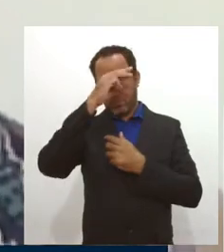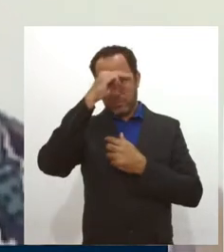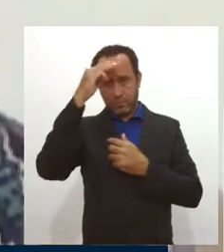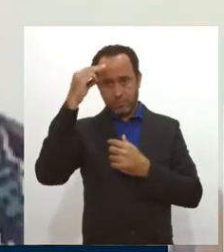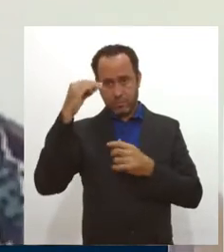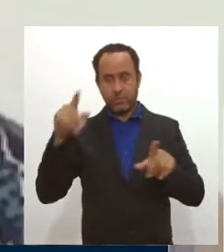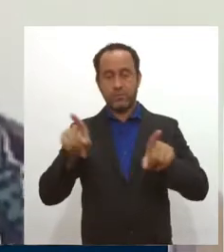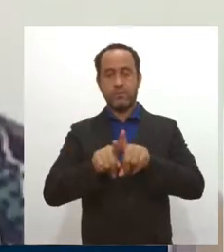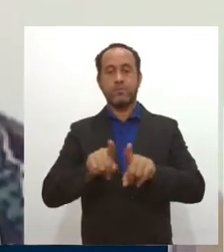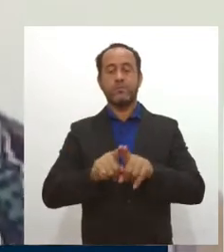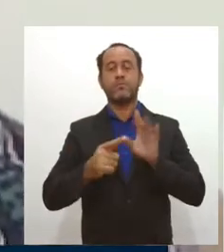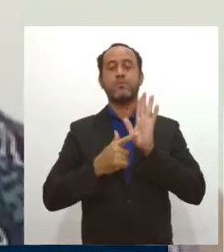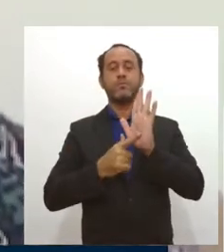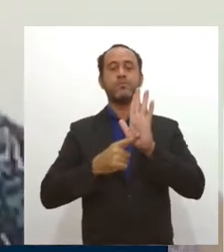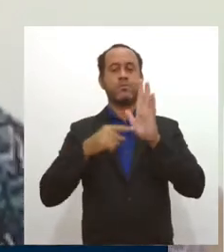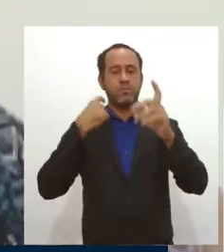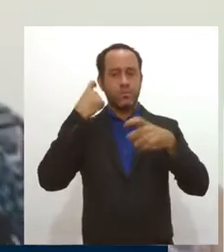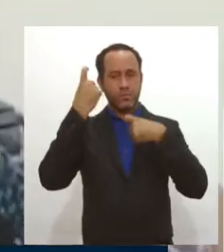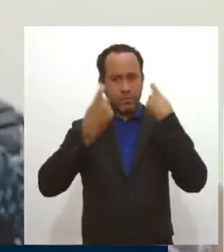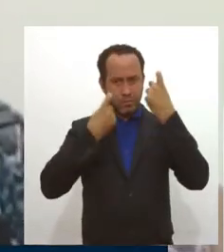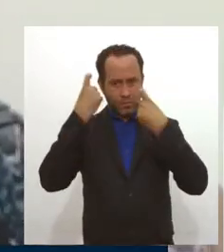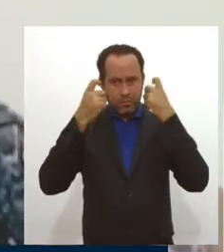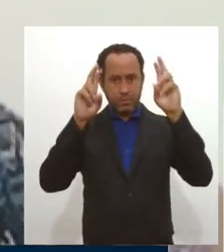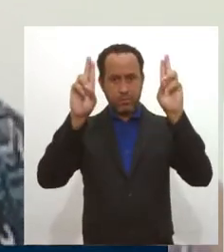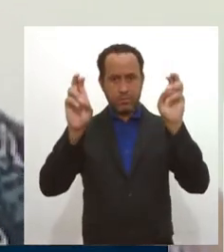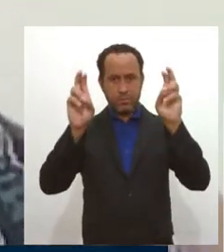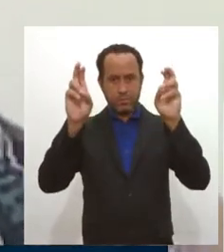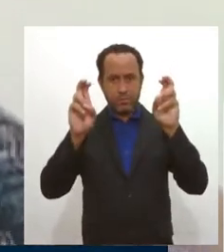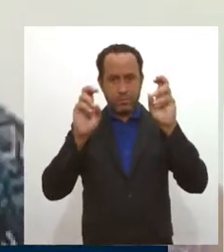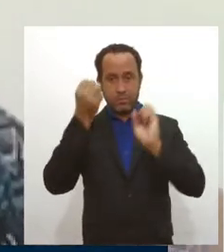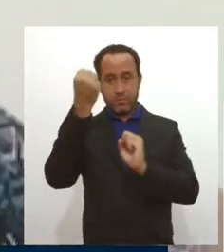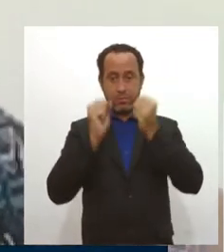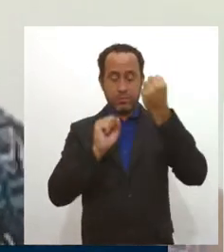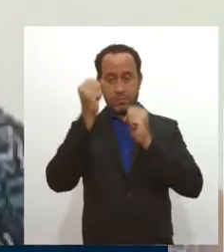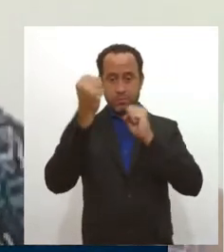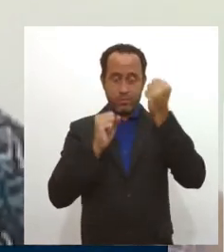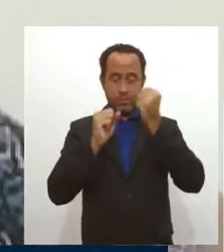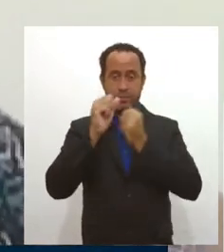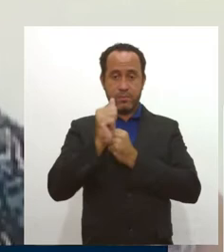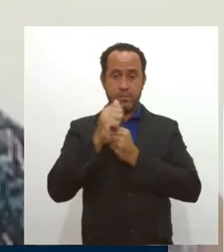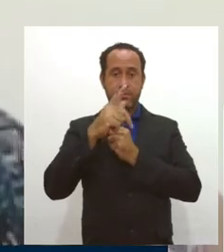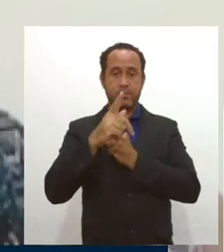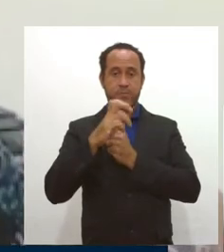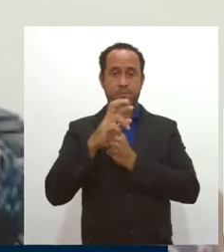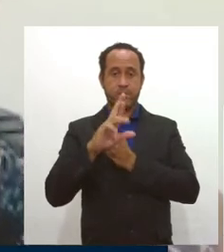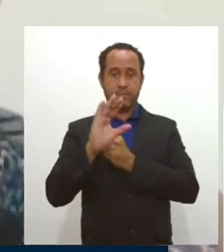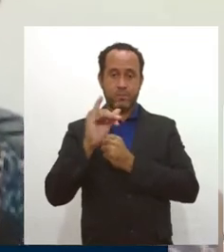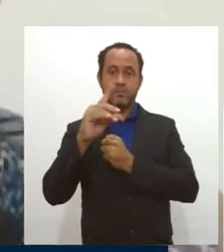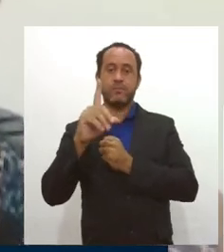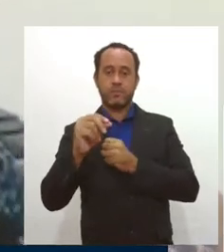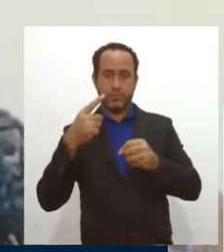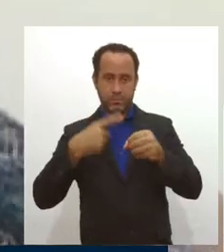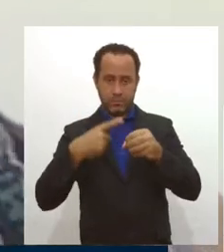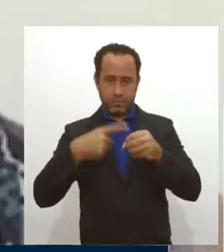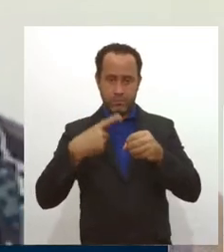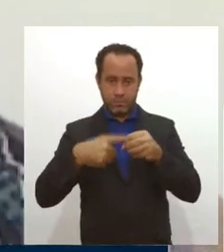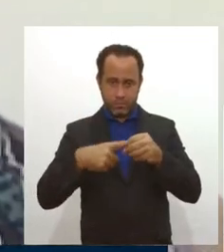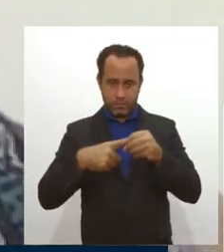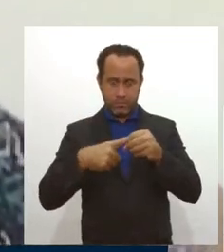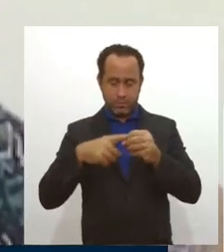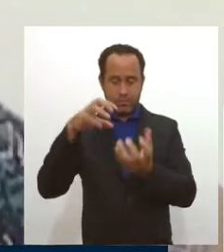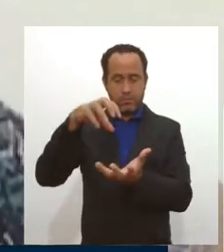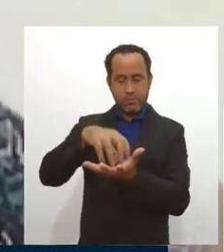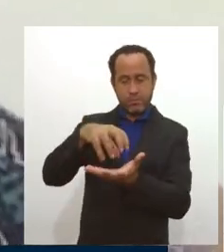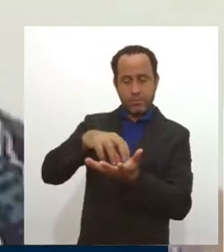Mendonça demonstrou preocupação com o tema da fábrica de Nossa Senhora Aparecida e citou uma reunião remota com a CDTEC e a Codize